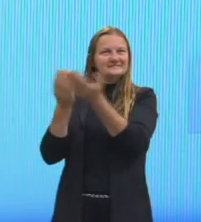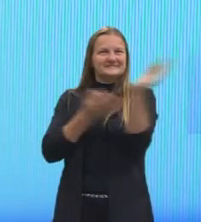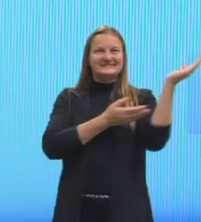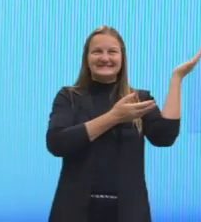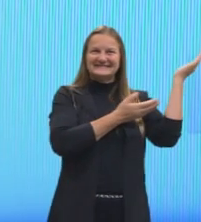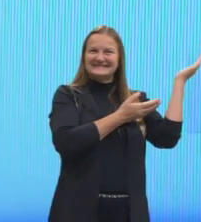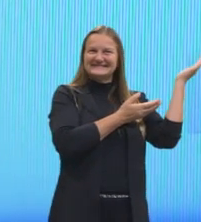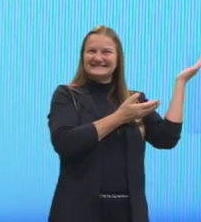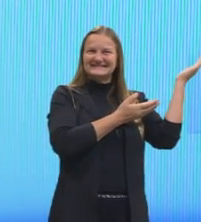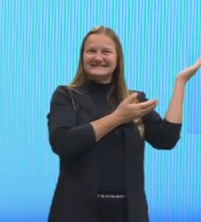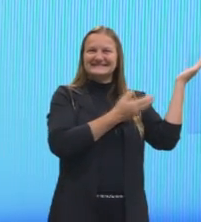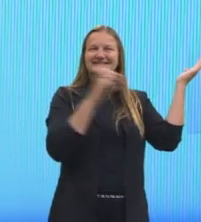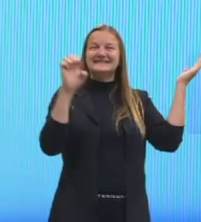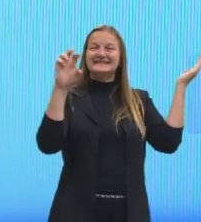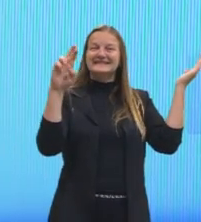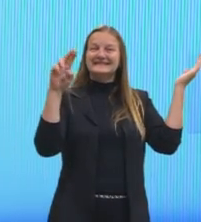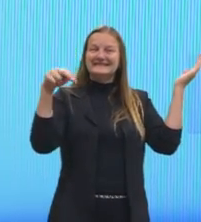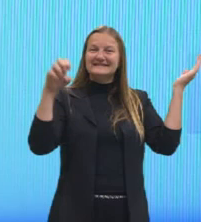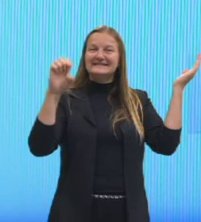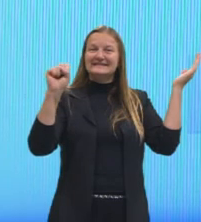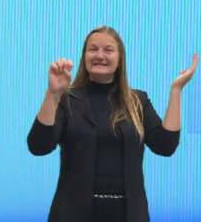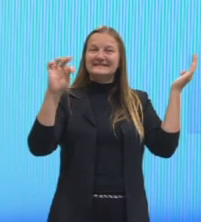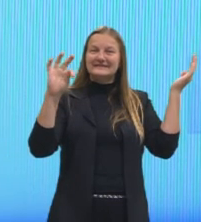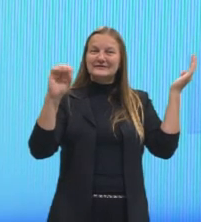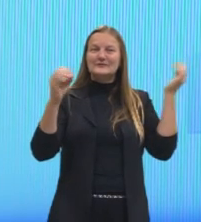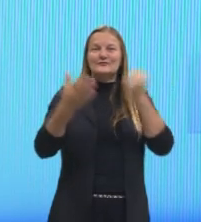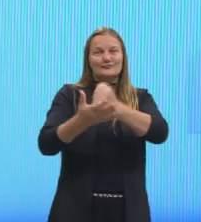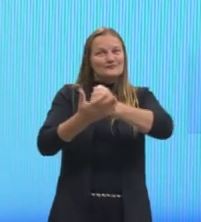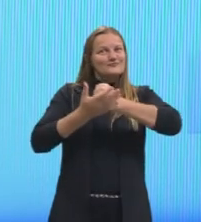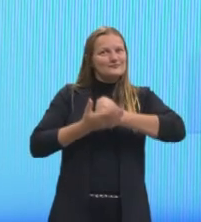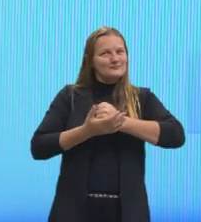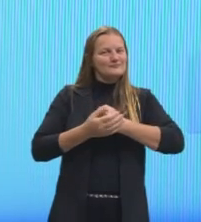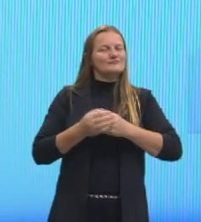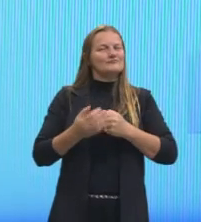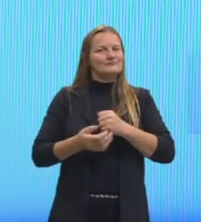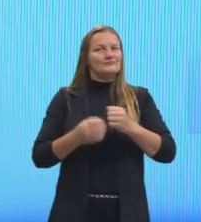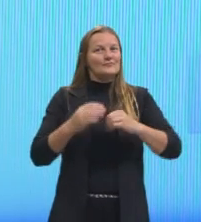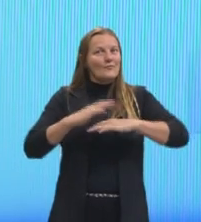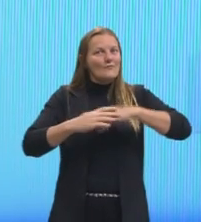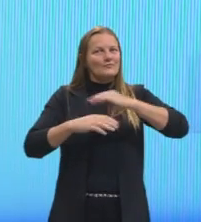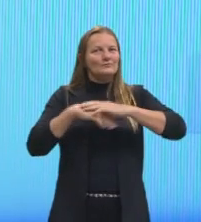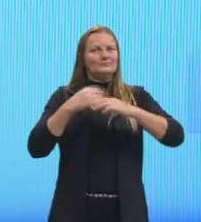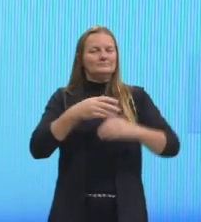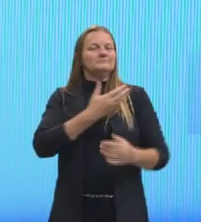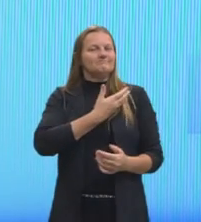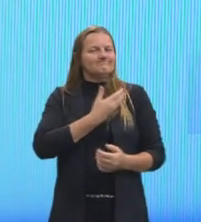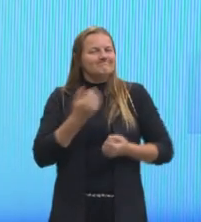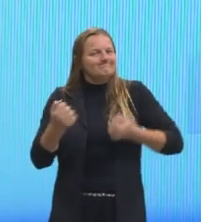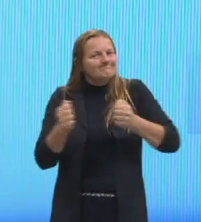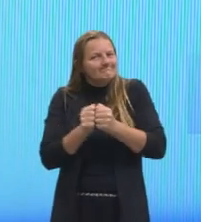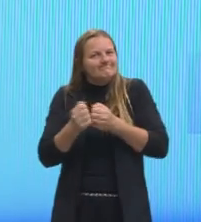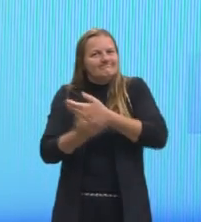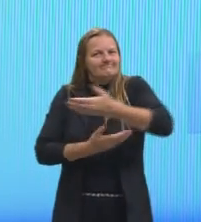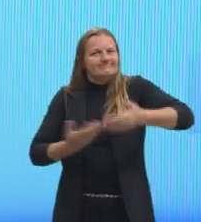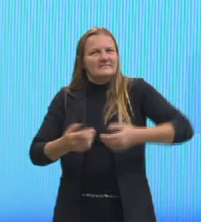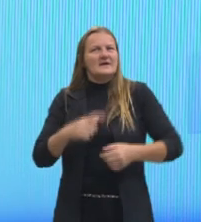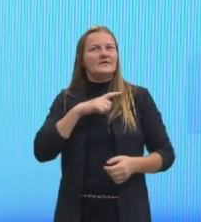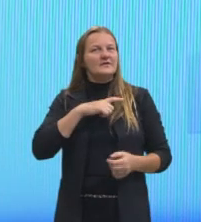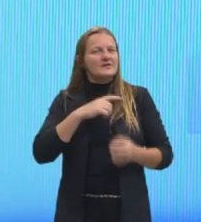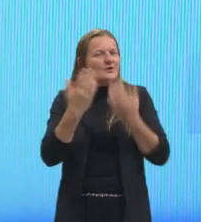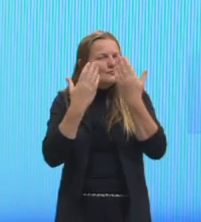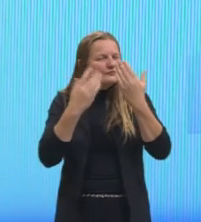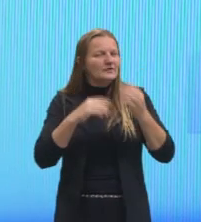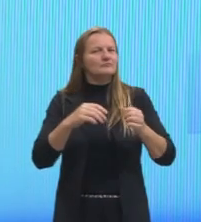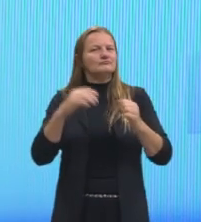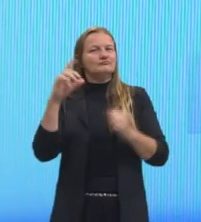Ernesto, então, é o cara que me ajuda, é também um professor de Geografia, muito amigo, e a gente faz isso aí. Então, tu tem dúvida? Vai lá no